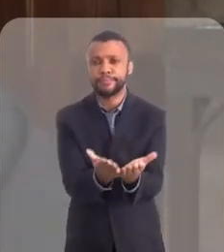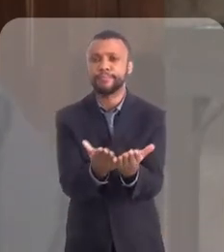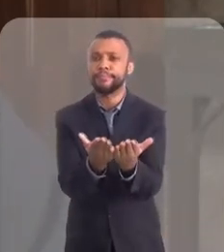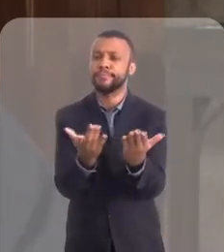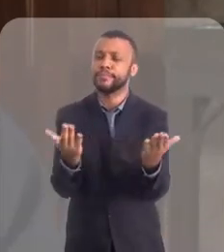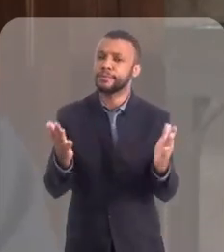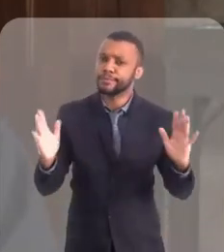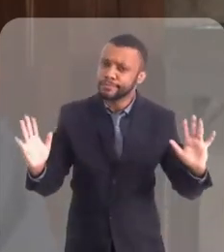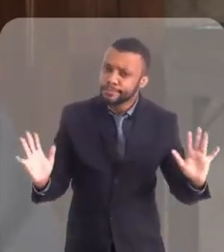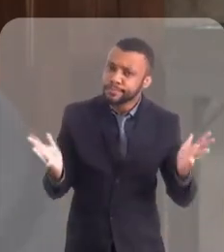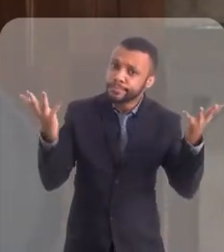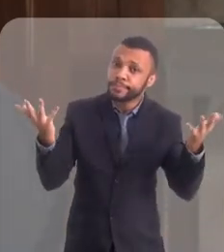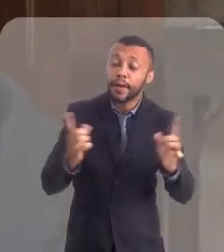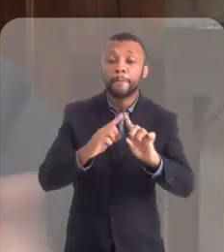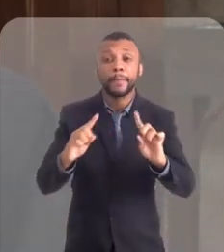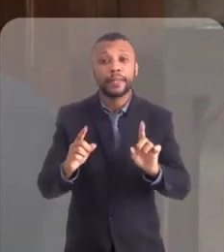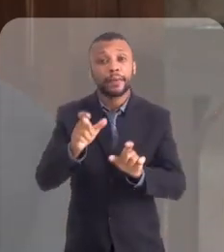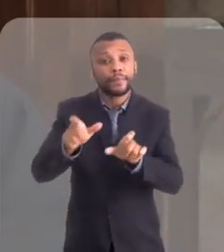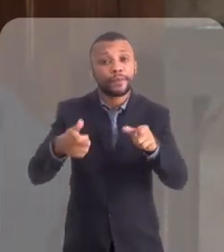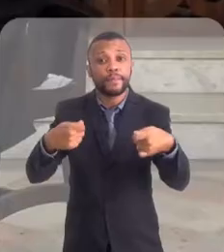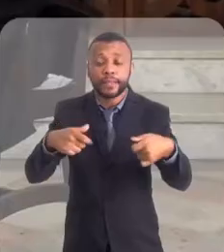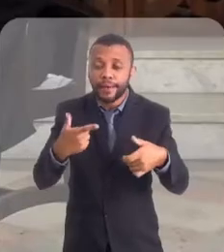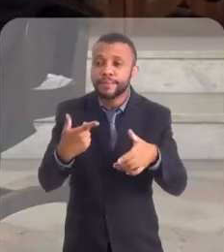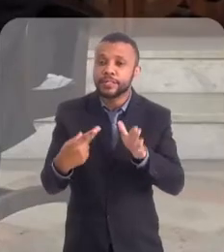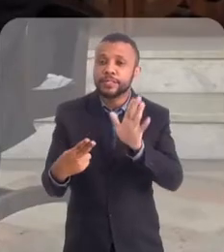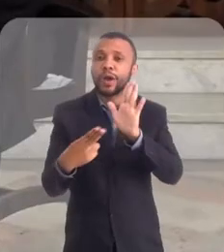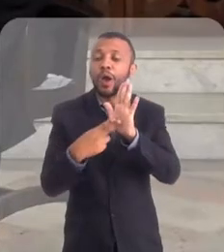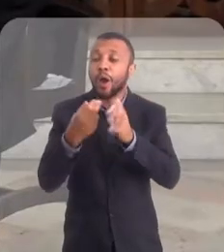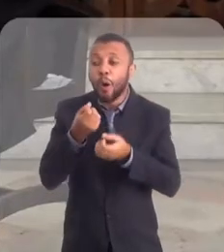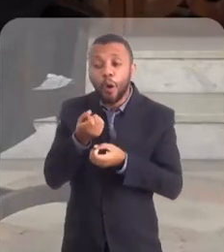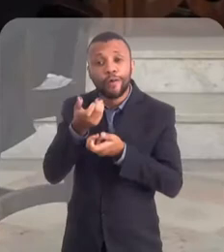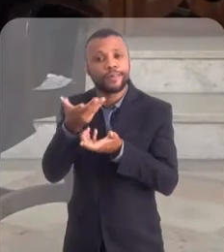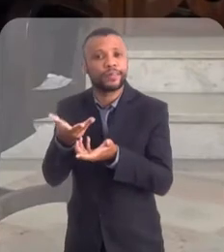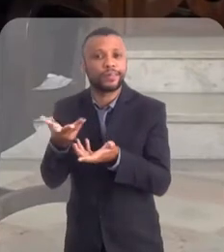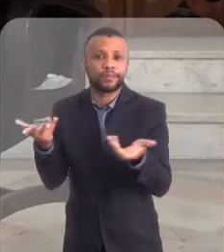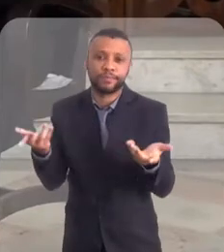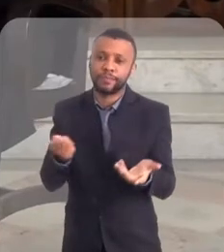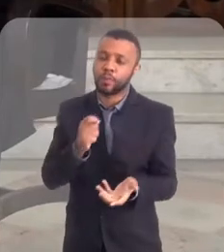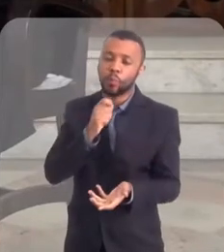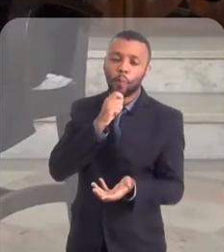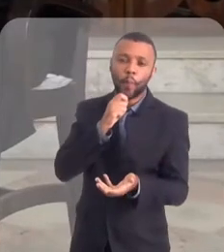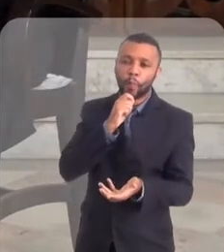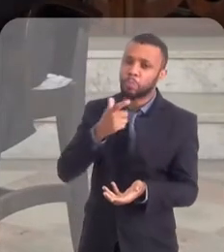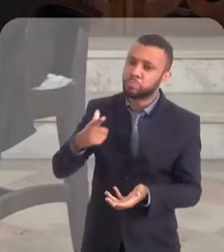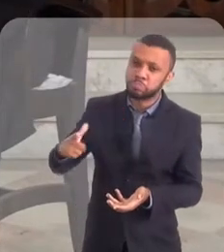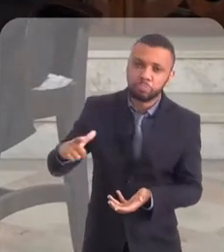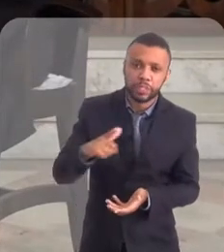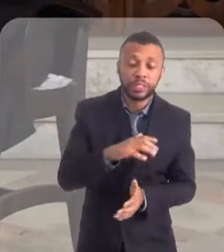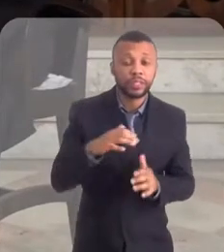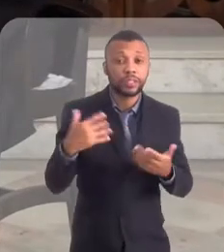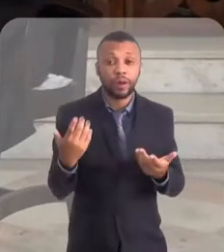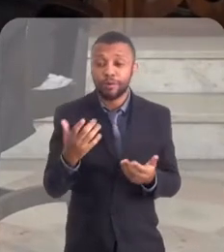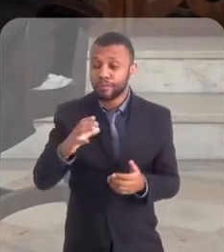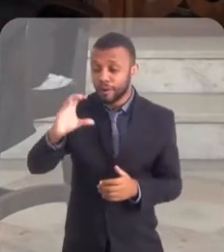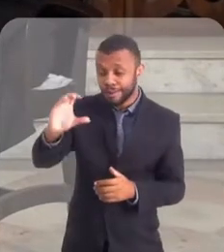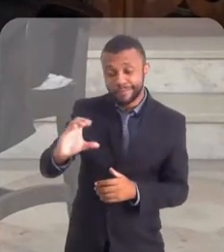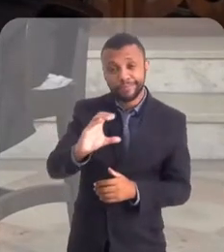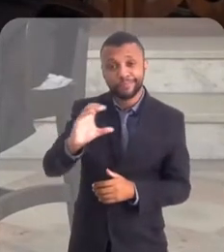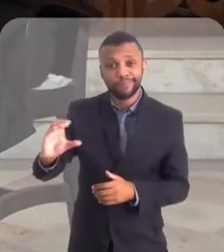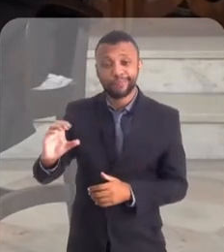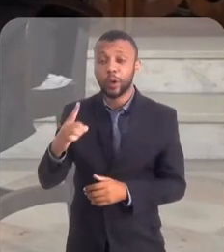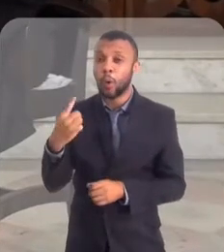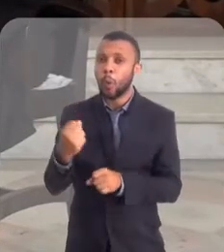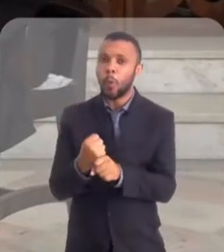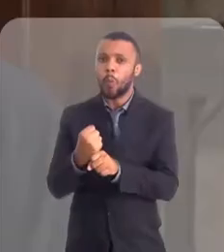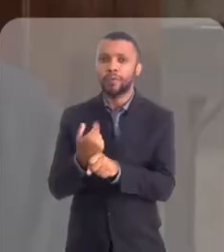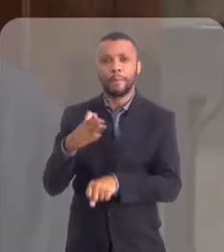pessoas que precisavam de atendimento de confissão não tinham sacerdote. Outros atendimentos propriamente sacerdotais não tinham. Então, a comunidade ficou mais de um